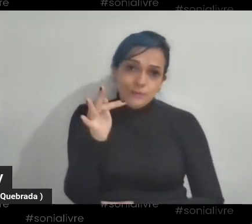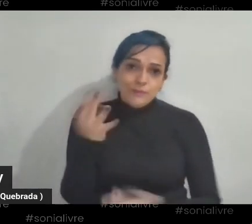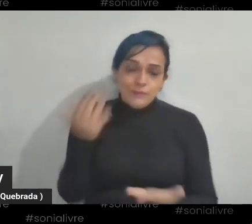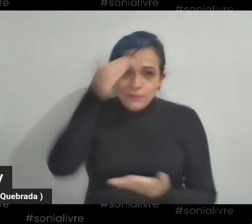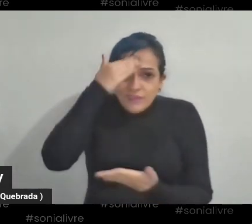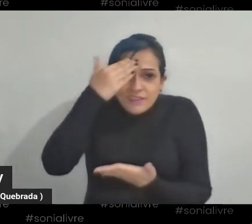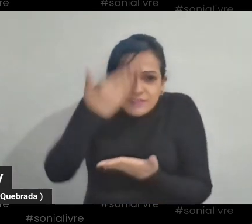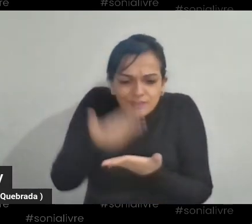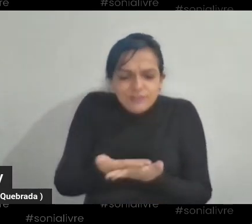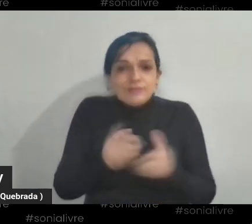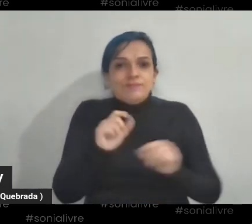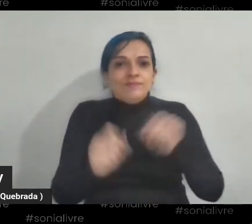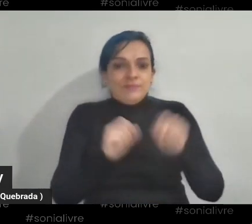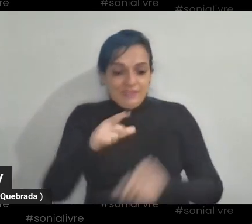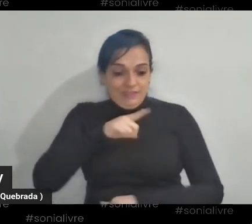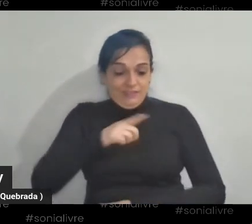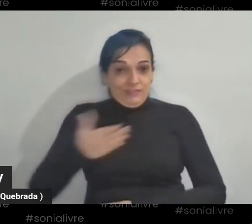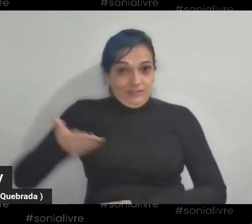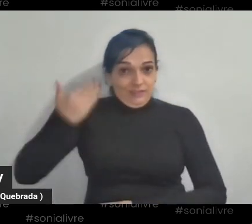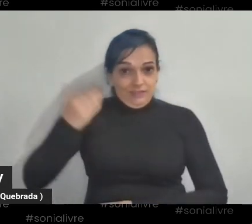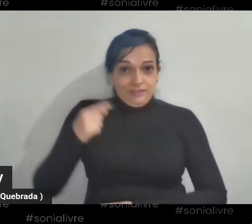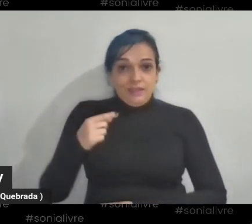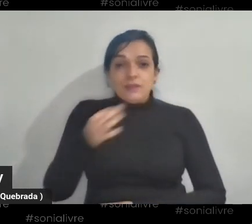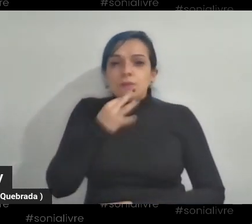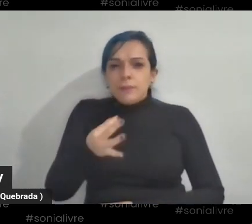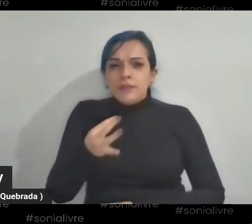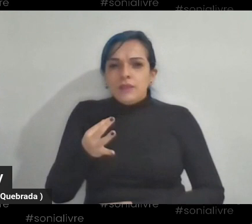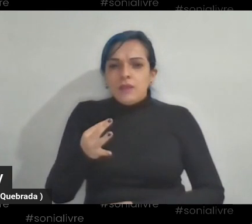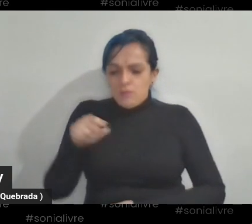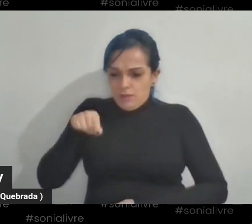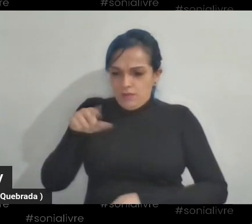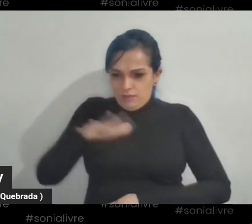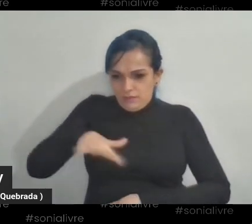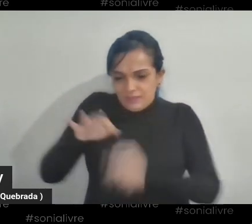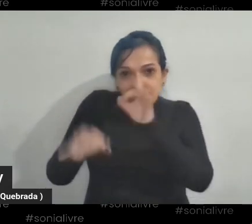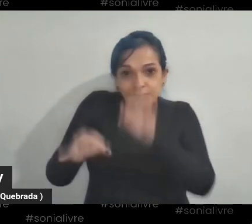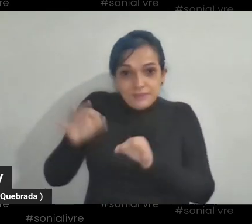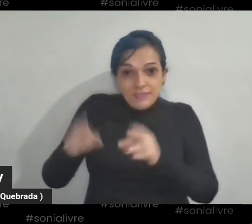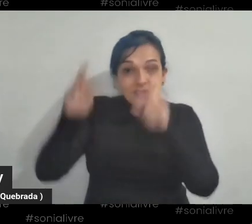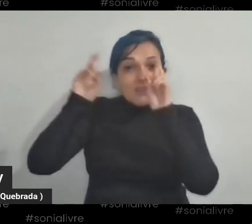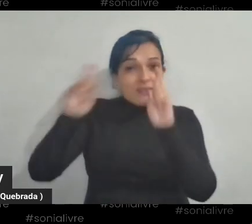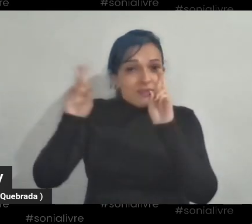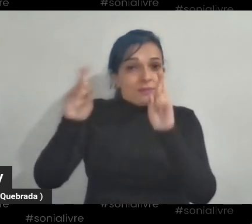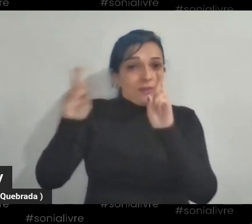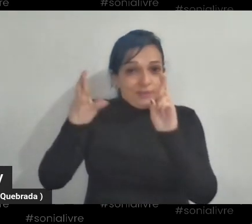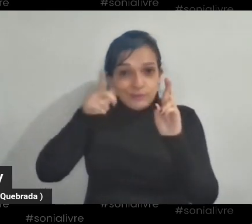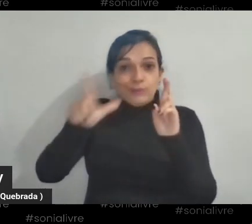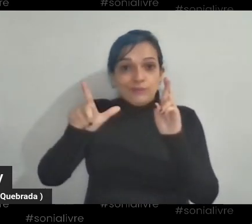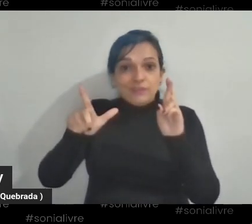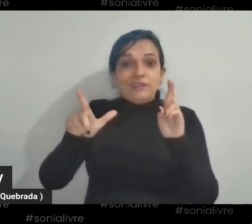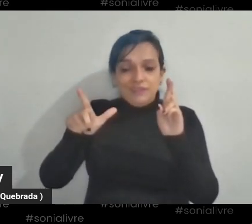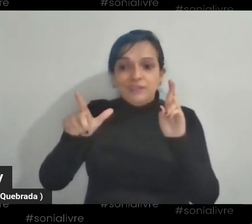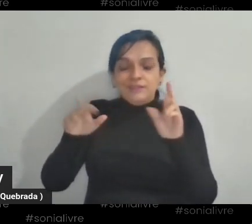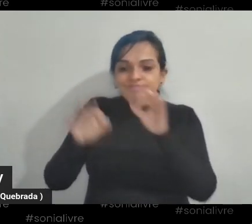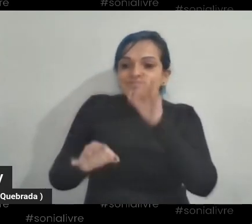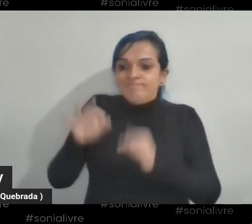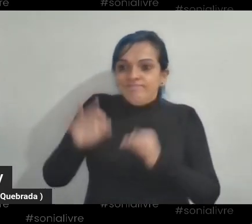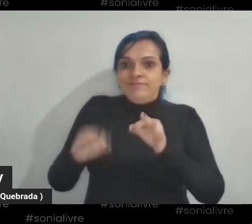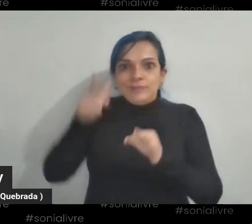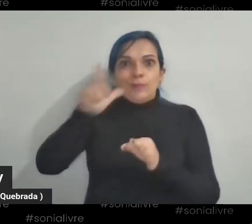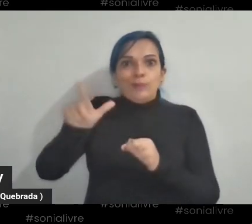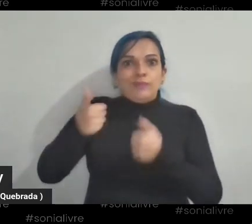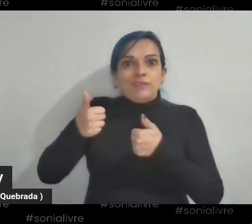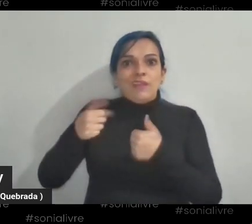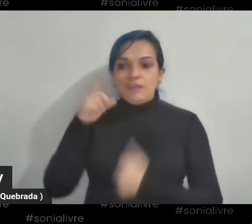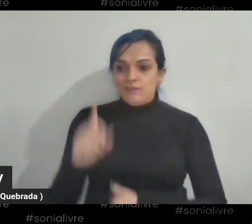aquilo que a gente tinha como um órgão de esperança em termos de conseguir algo que de fato é um direito, né?